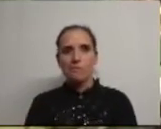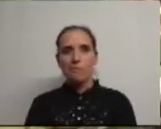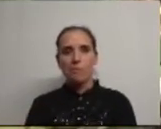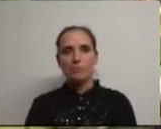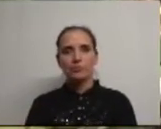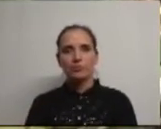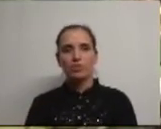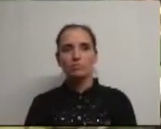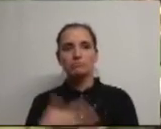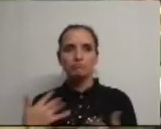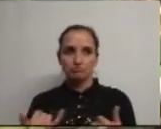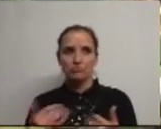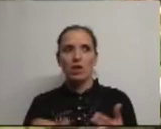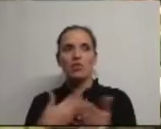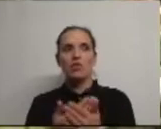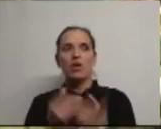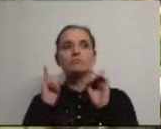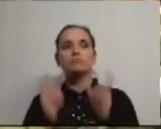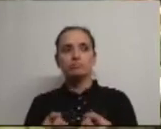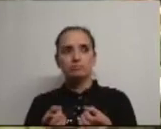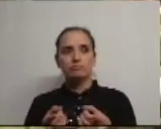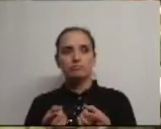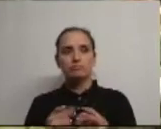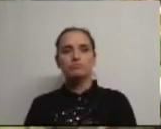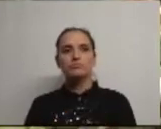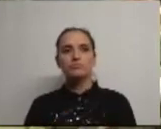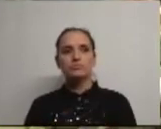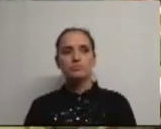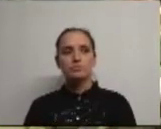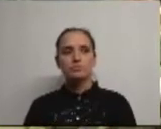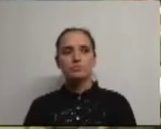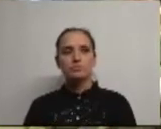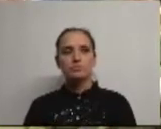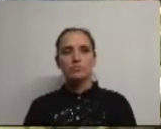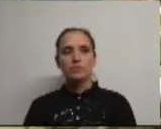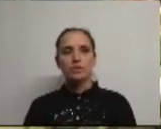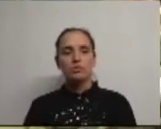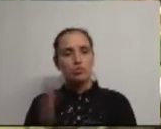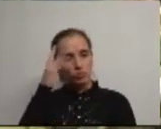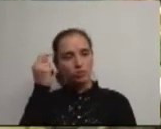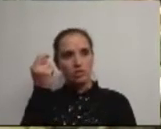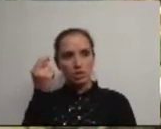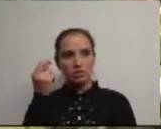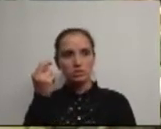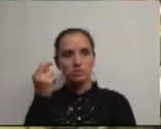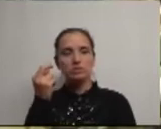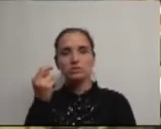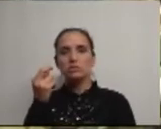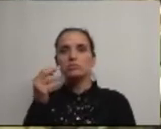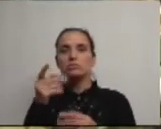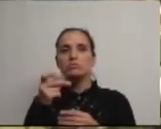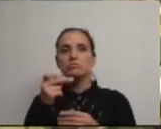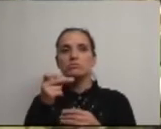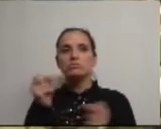posto isto, vamos então dar início à sessão, sendo que, nos termos do número 3 do artigo 19 do